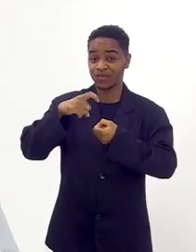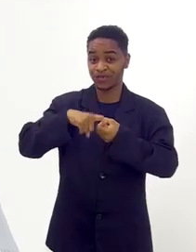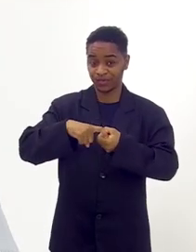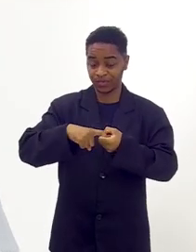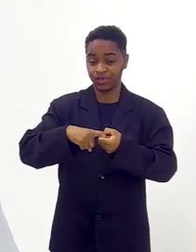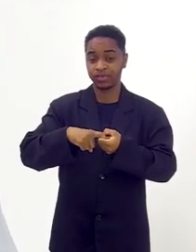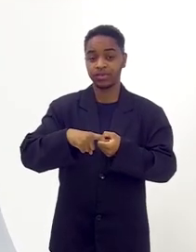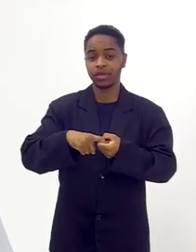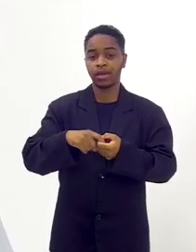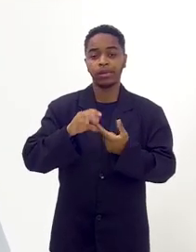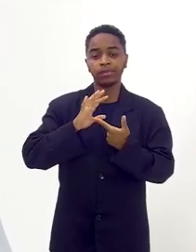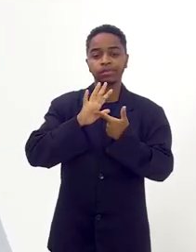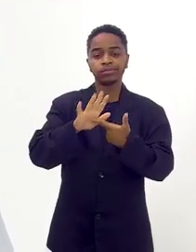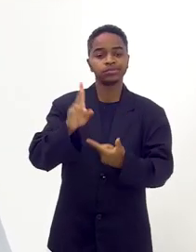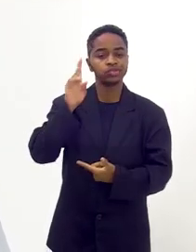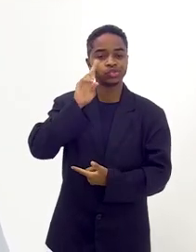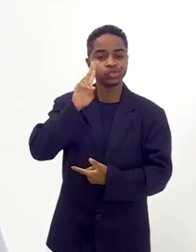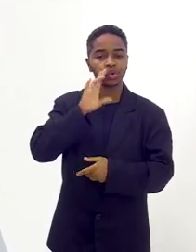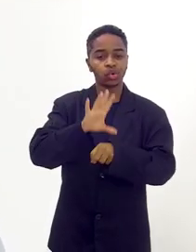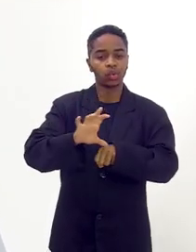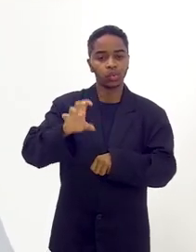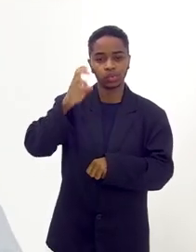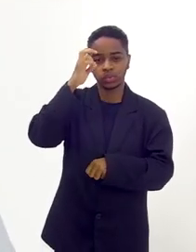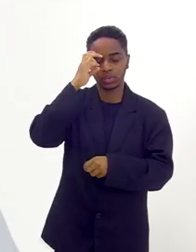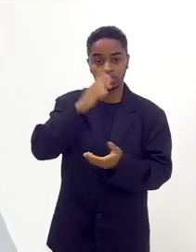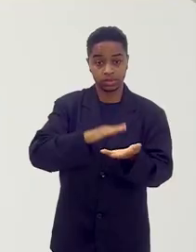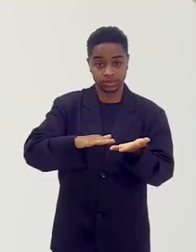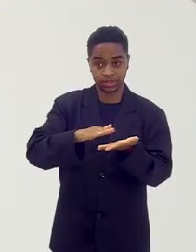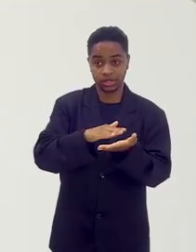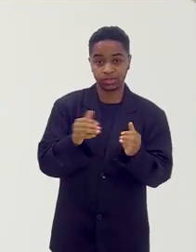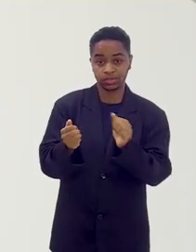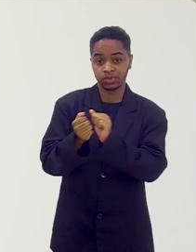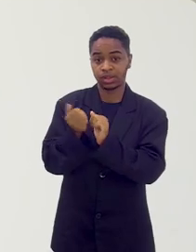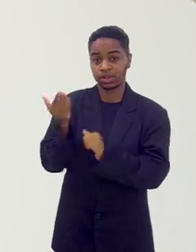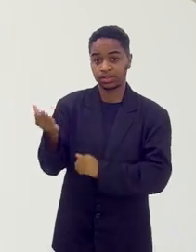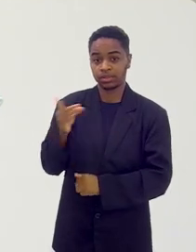Voltamos aqui com a nossa história da cultura cigana, Deb Maia.